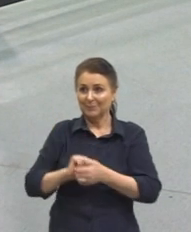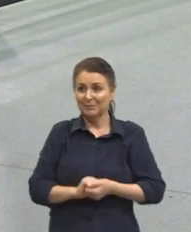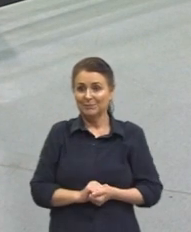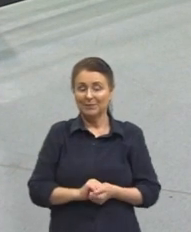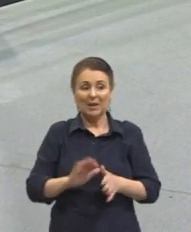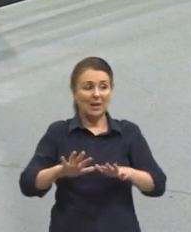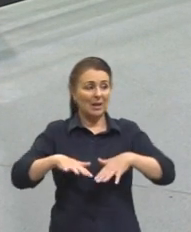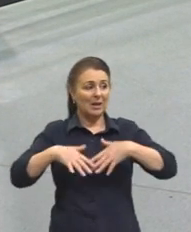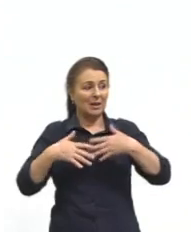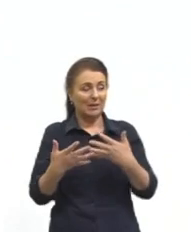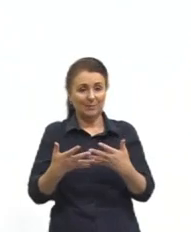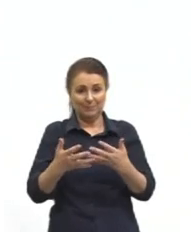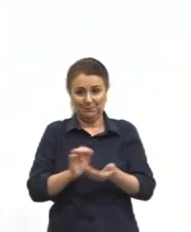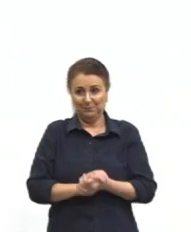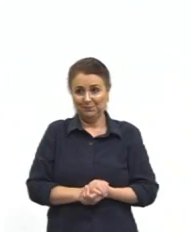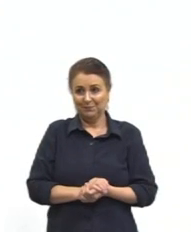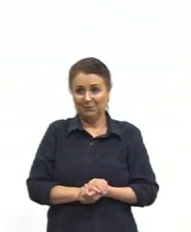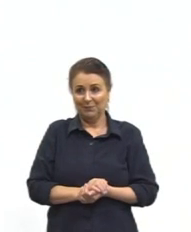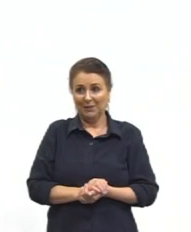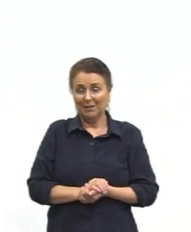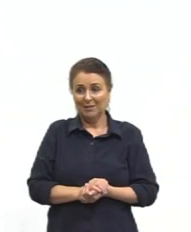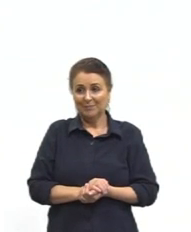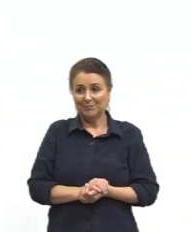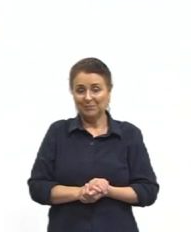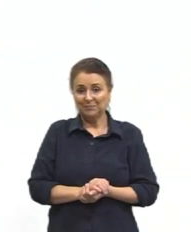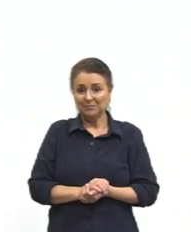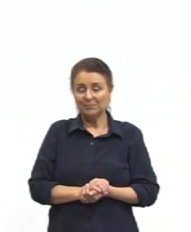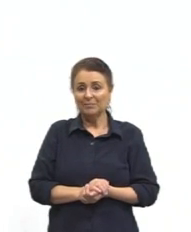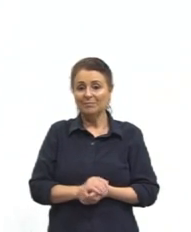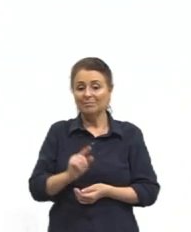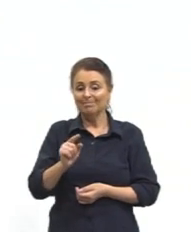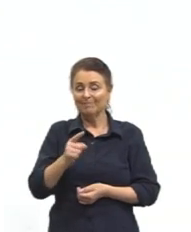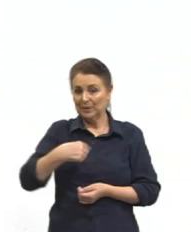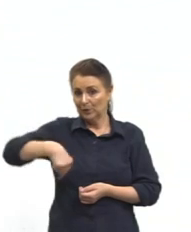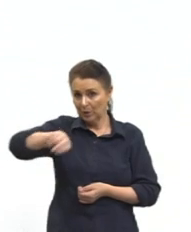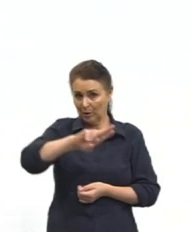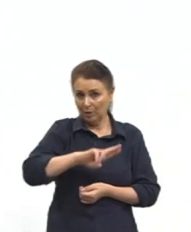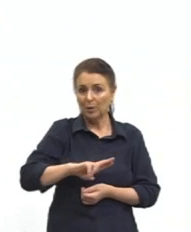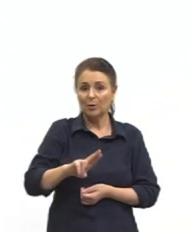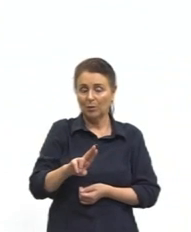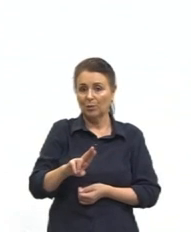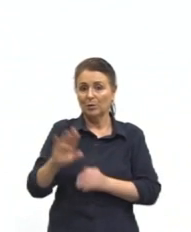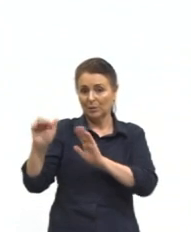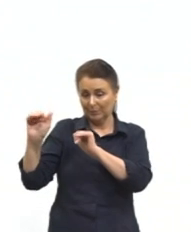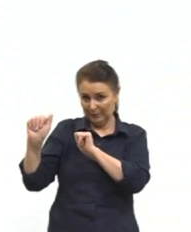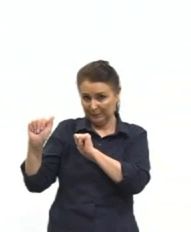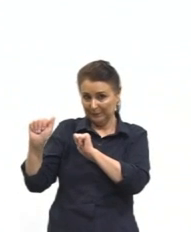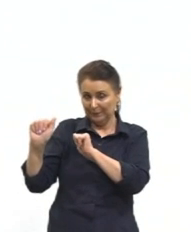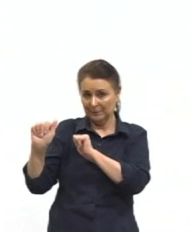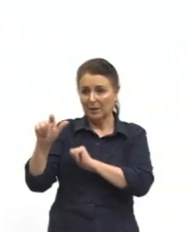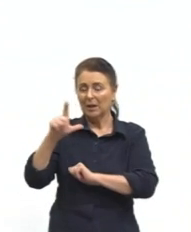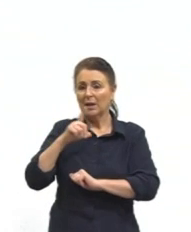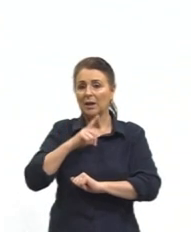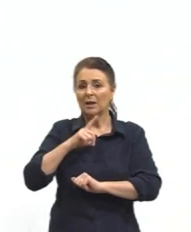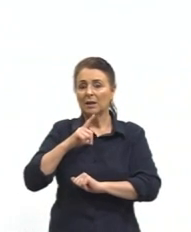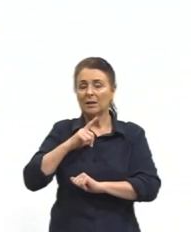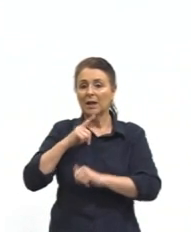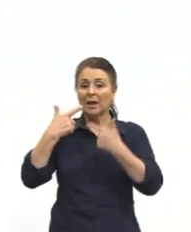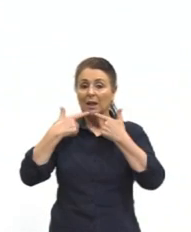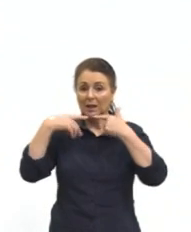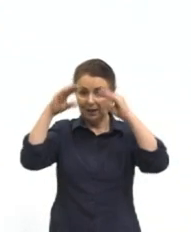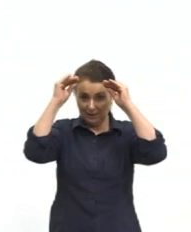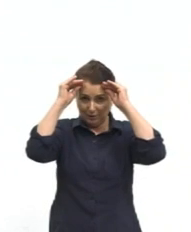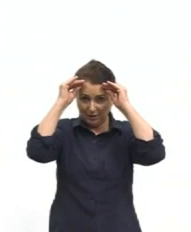Então, gente, na nossa parte, nós temos dentro da linguagem,